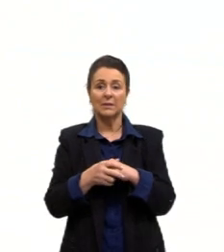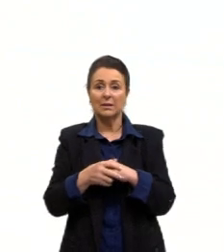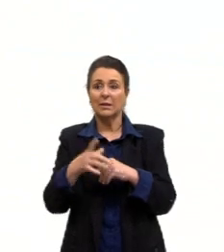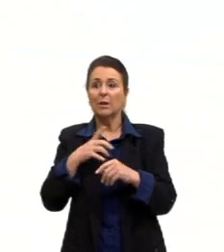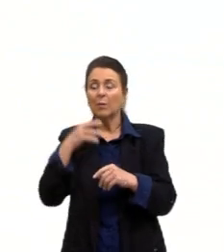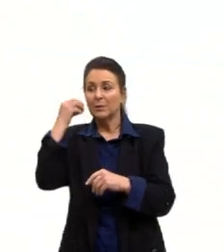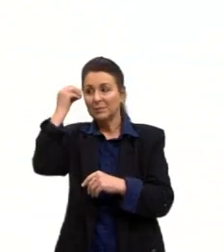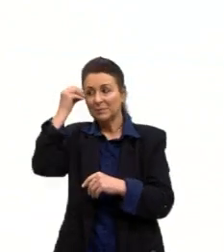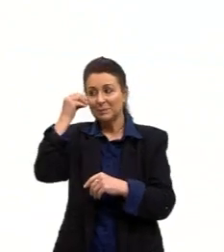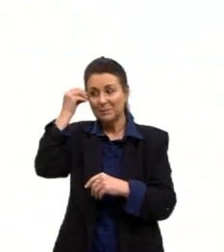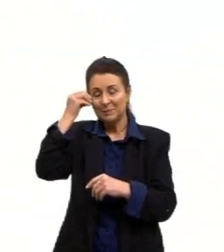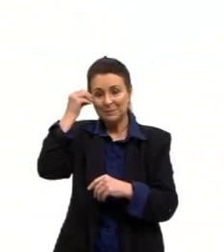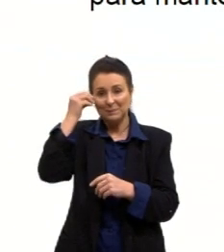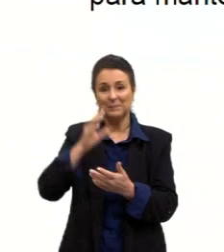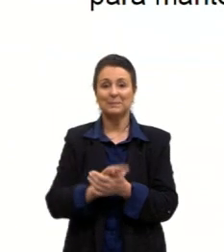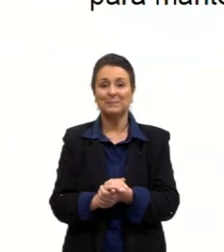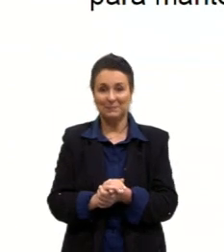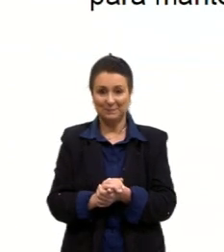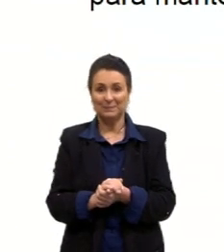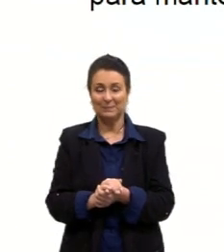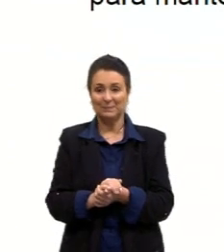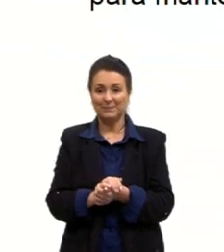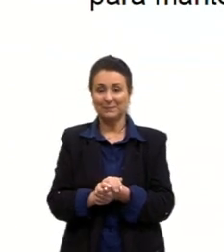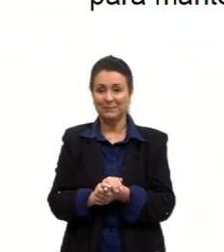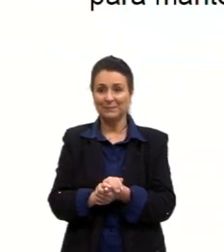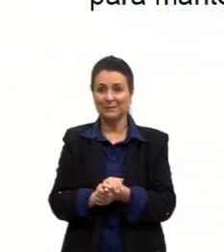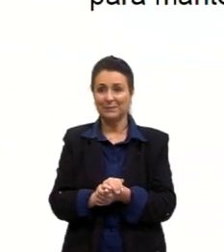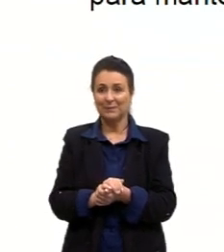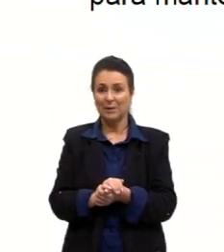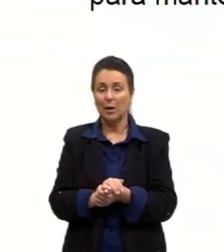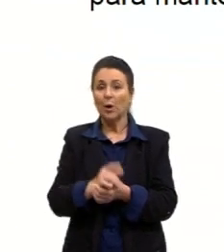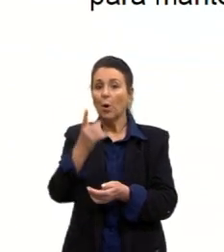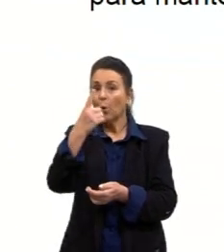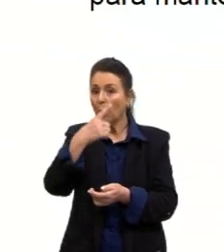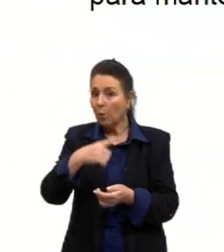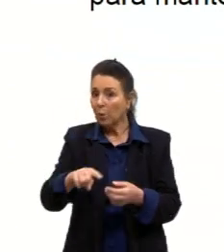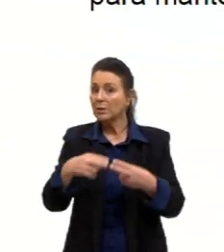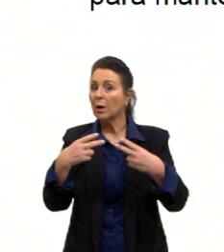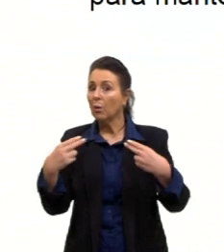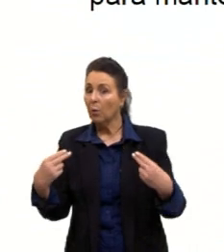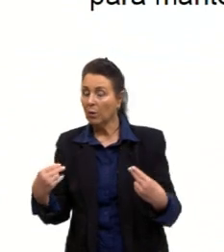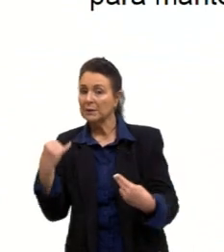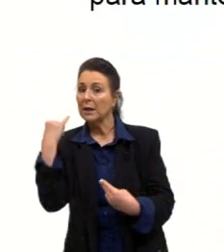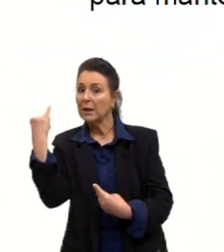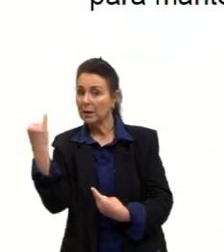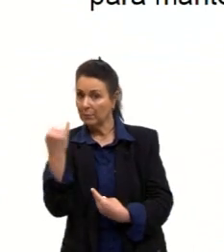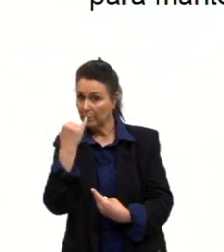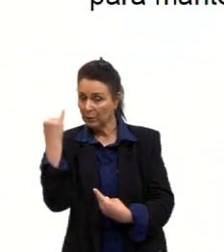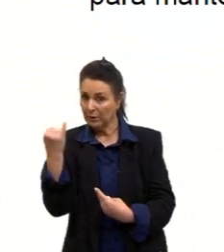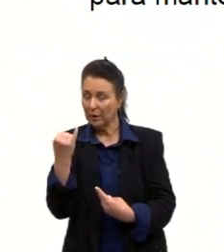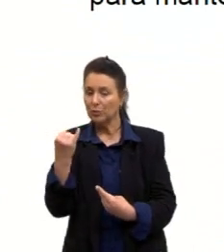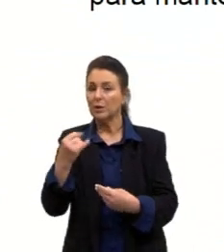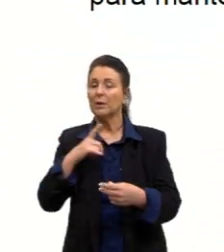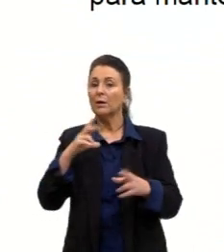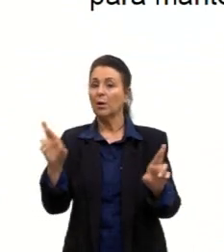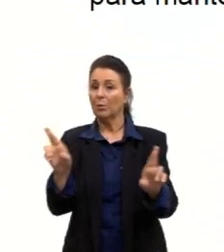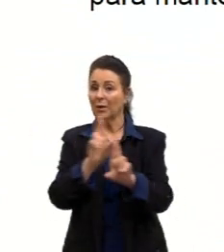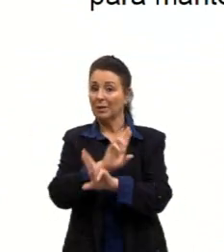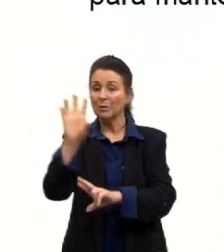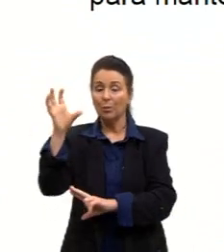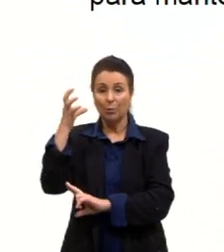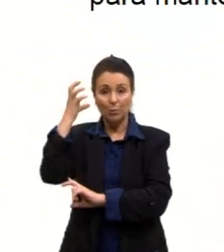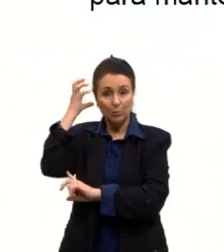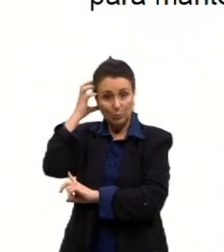experimentado isso na prática. Bom, outro efeito que a gente vê também relacionado ao som,